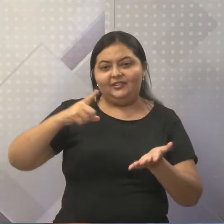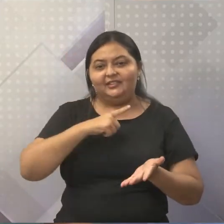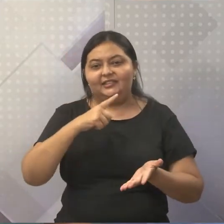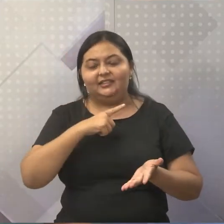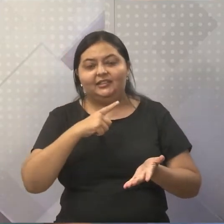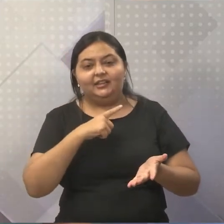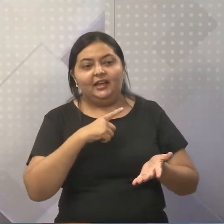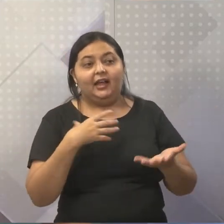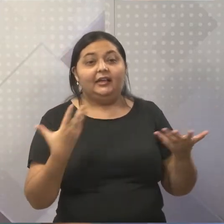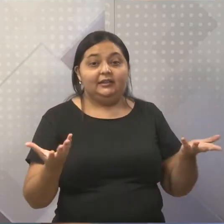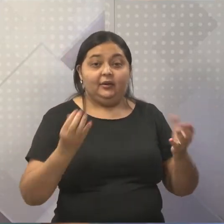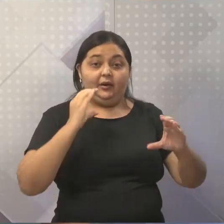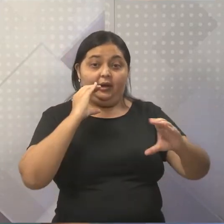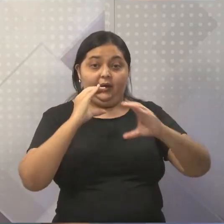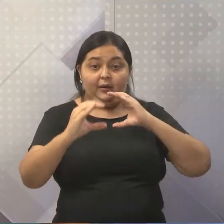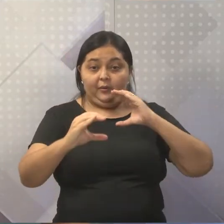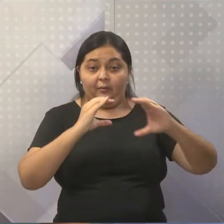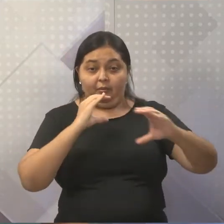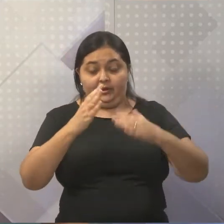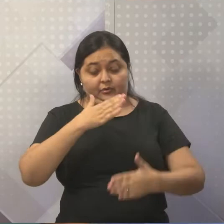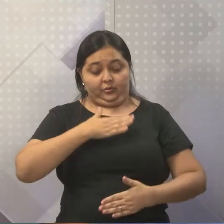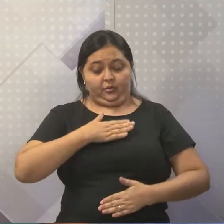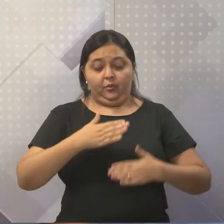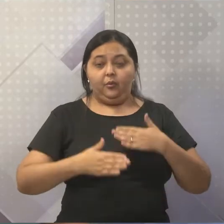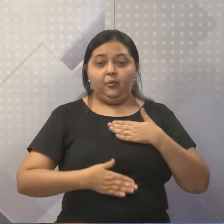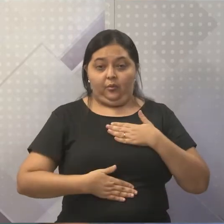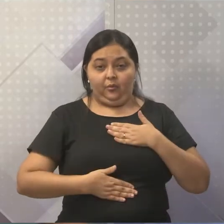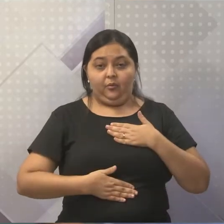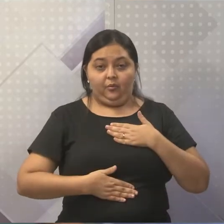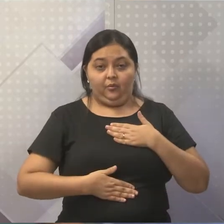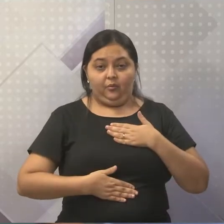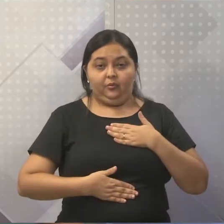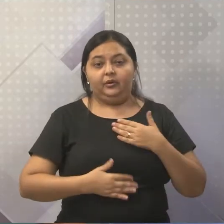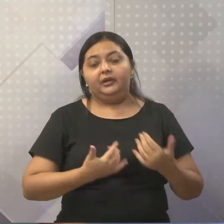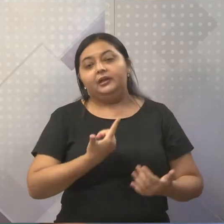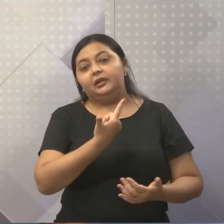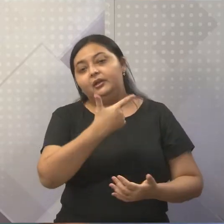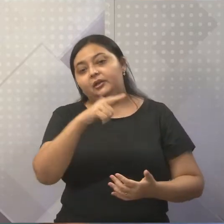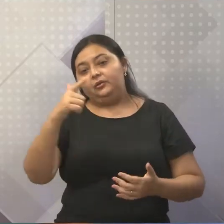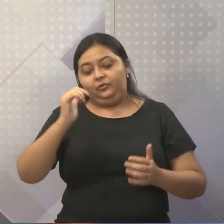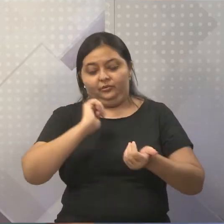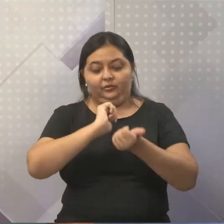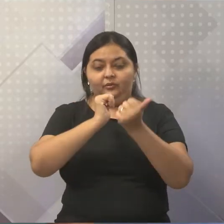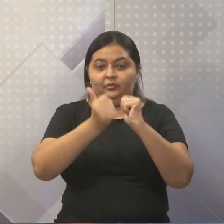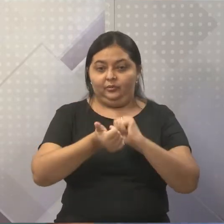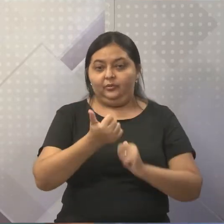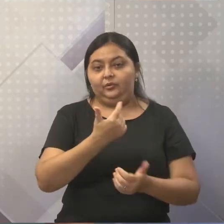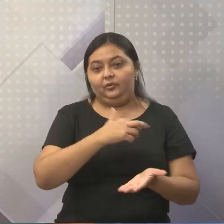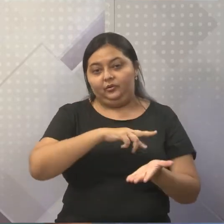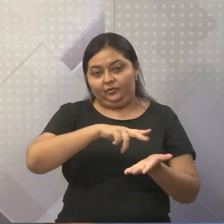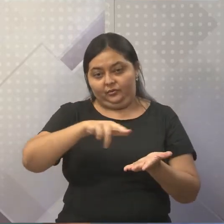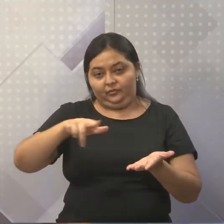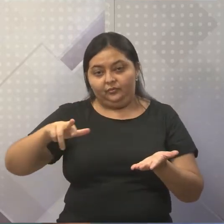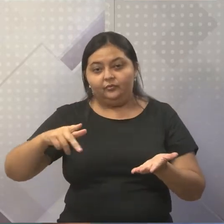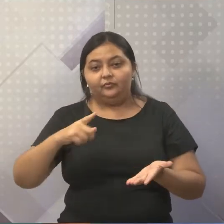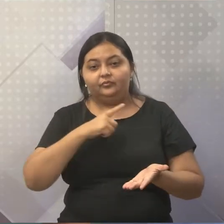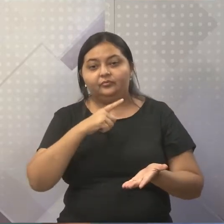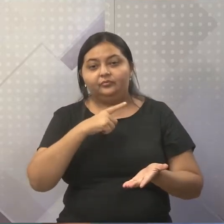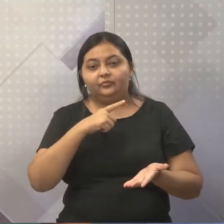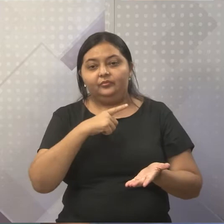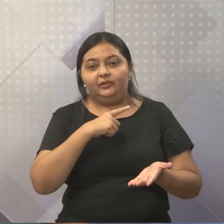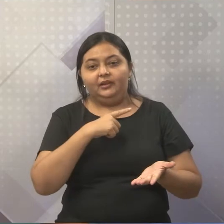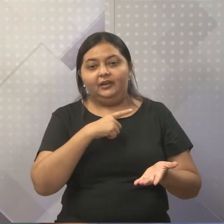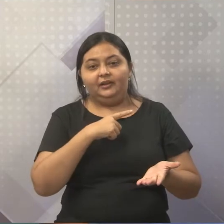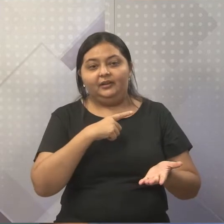dizer que essa comunicação do corpo, principalmente em outras modalidades esportivas, de passar a leveza, por exemplo, no lance do